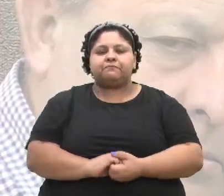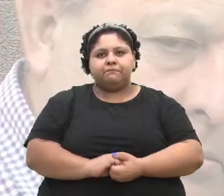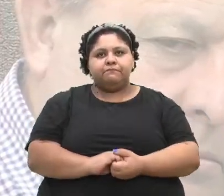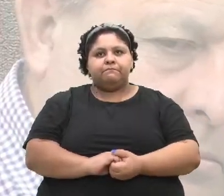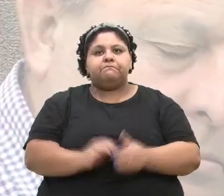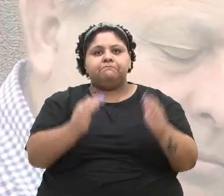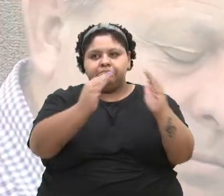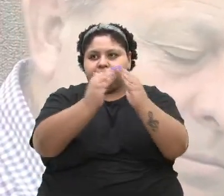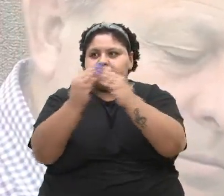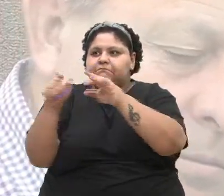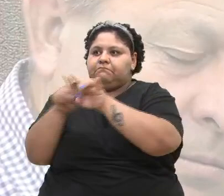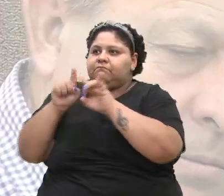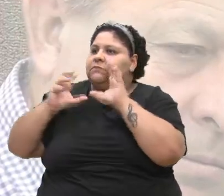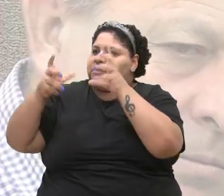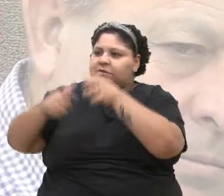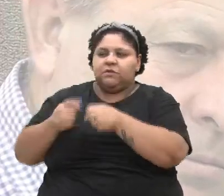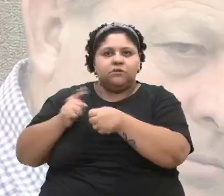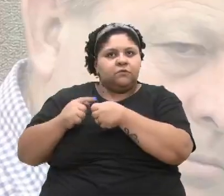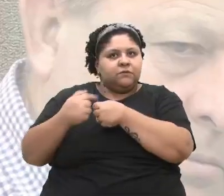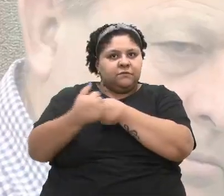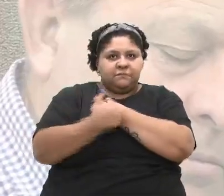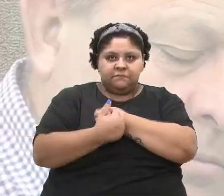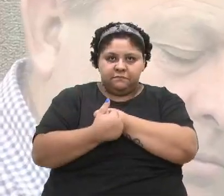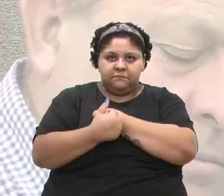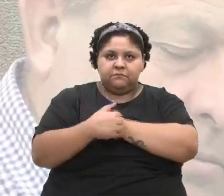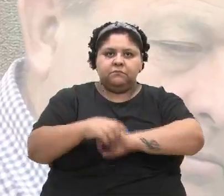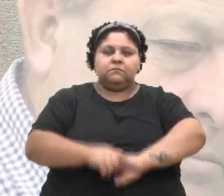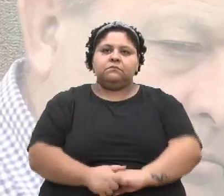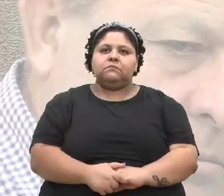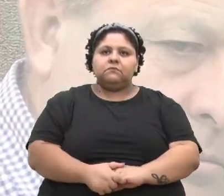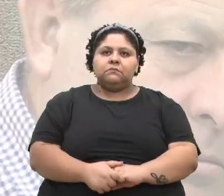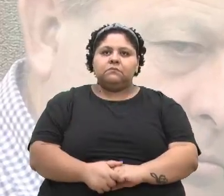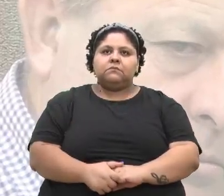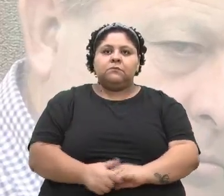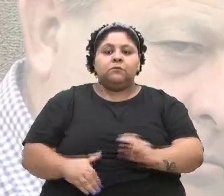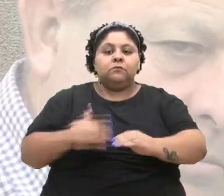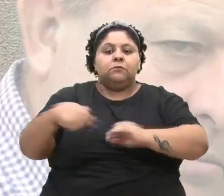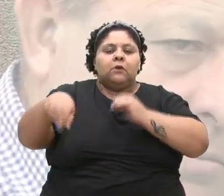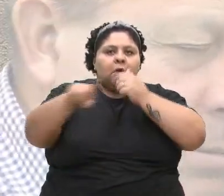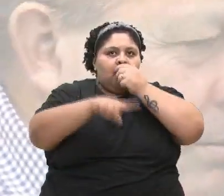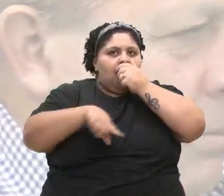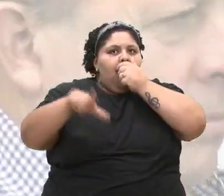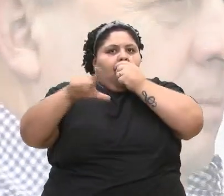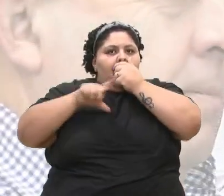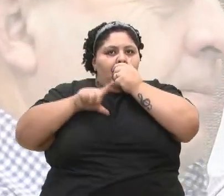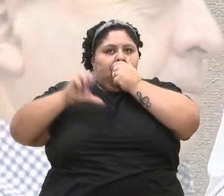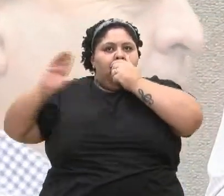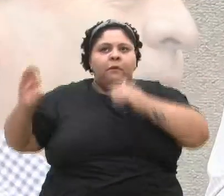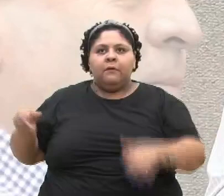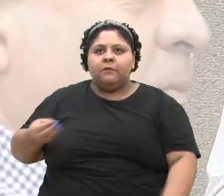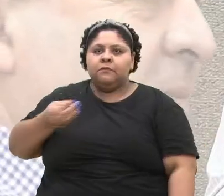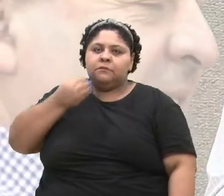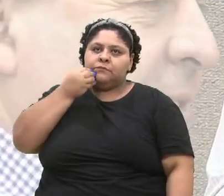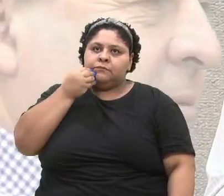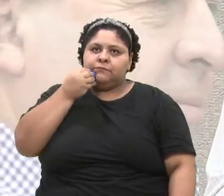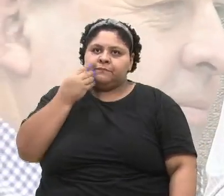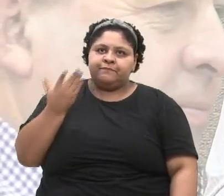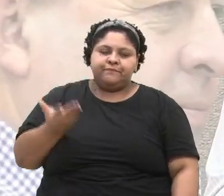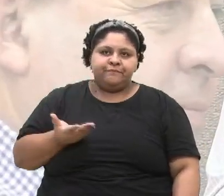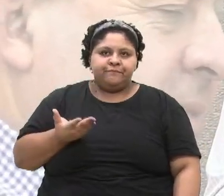mora e também de toda a cidade de Caxias do Sul. Quando nós temos a oportunidade de estarmos